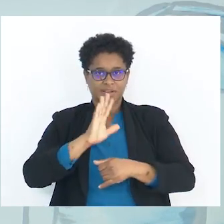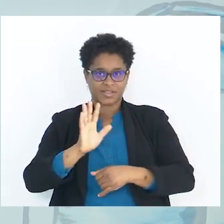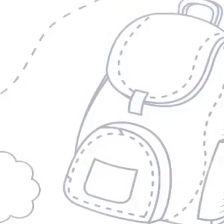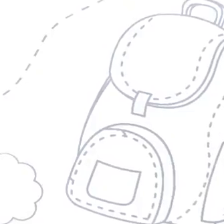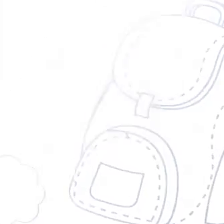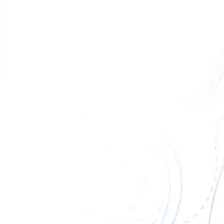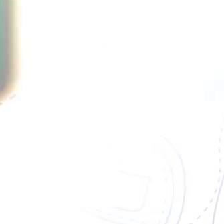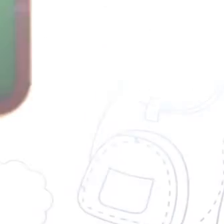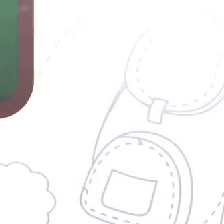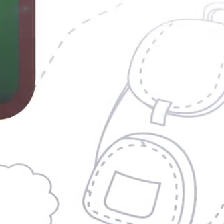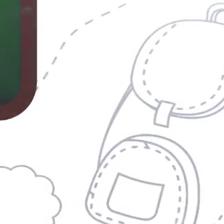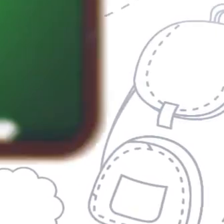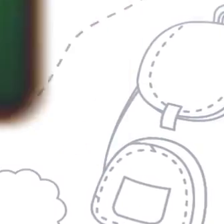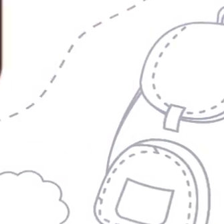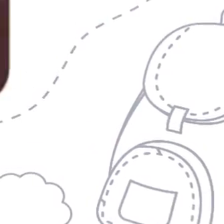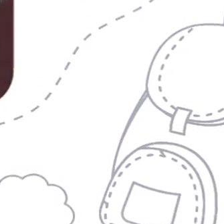próxima aula!